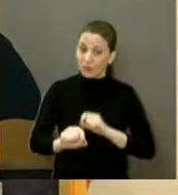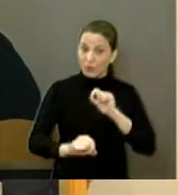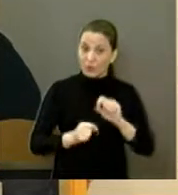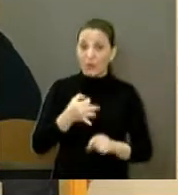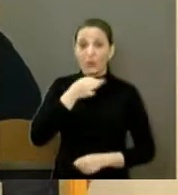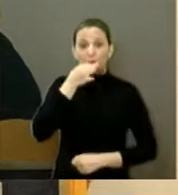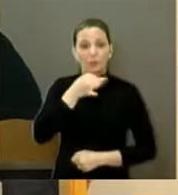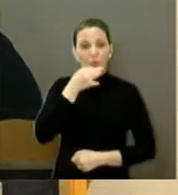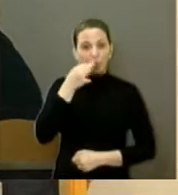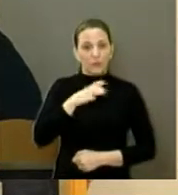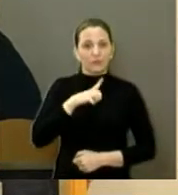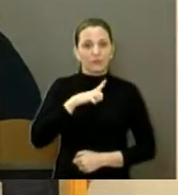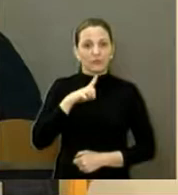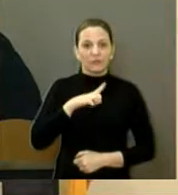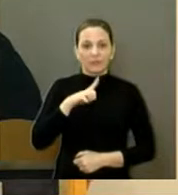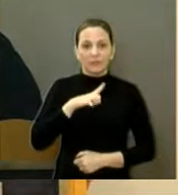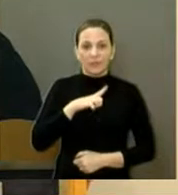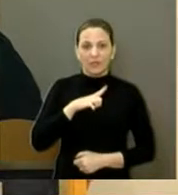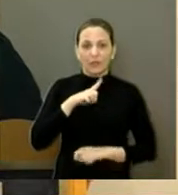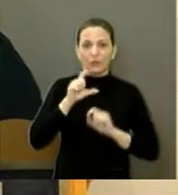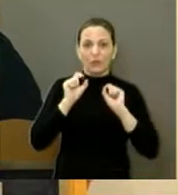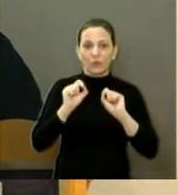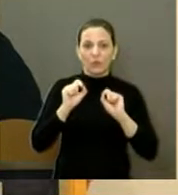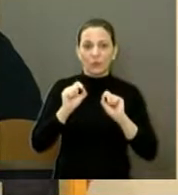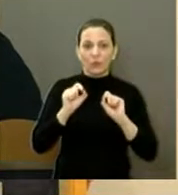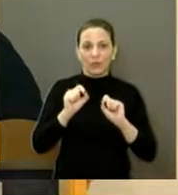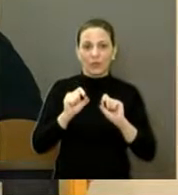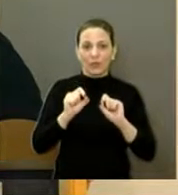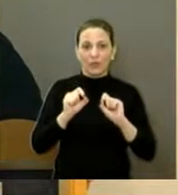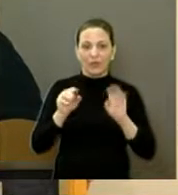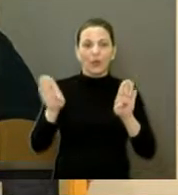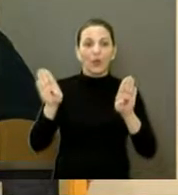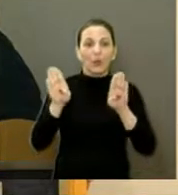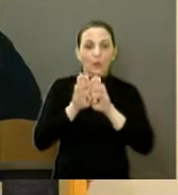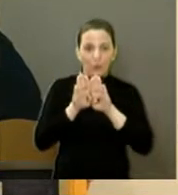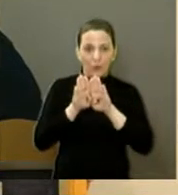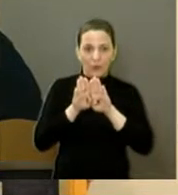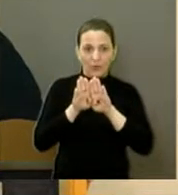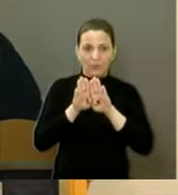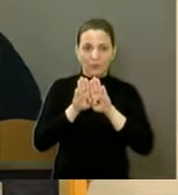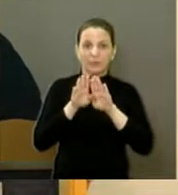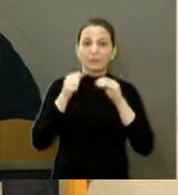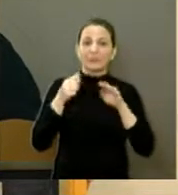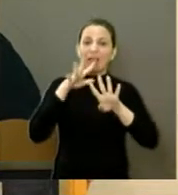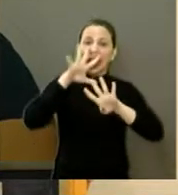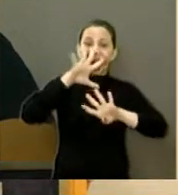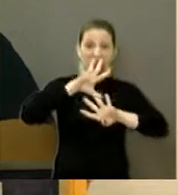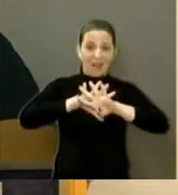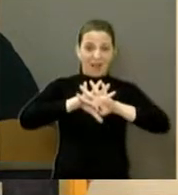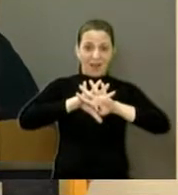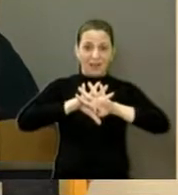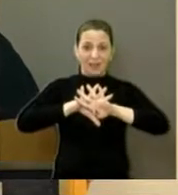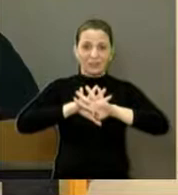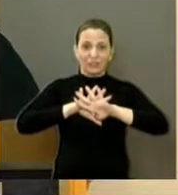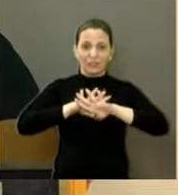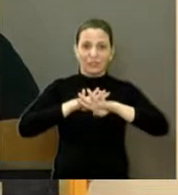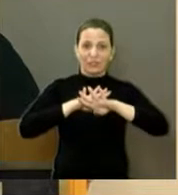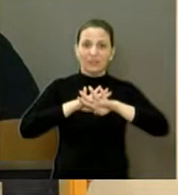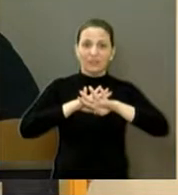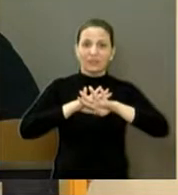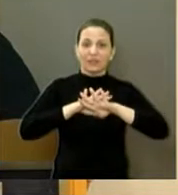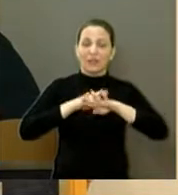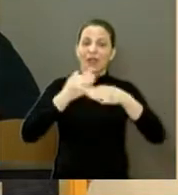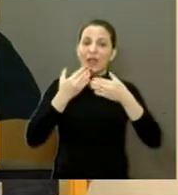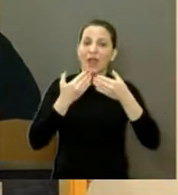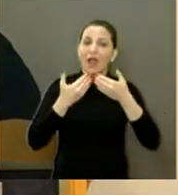proposta não é deixar mais essa porta naqueles banheiros, é colocar grade mesmo, só abrir quando tiver um responsável,